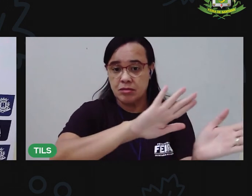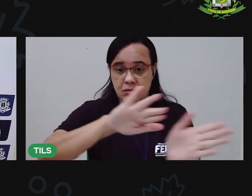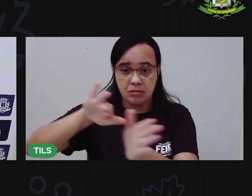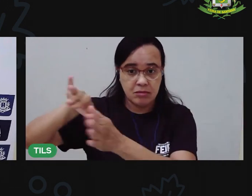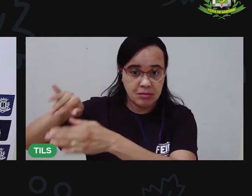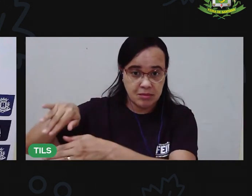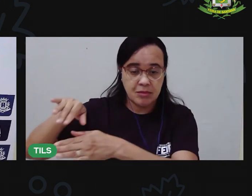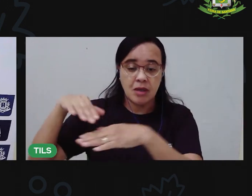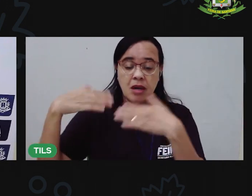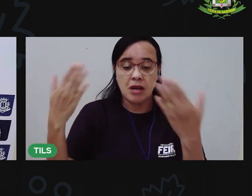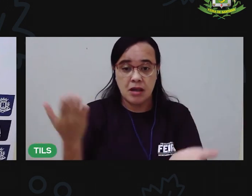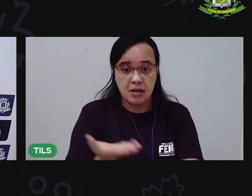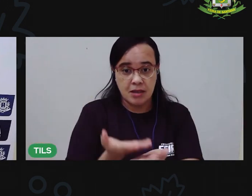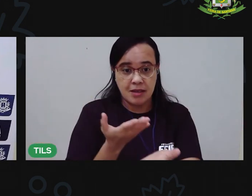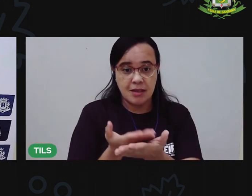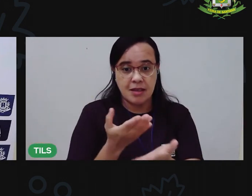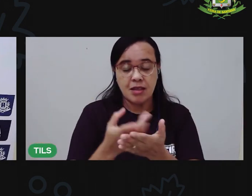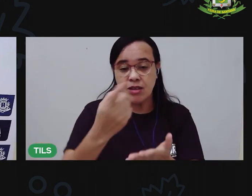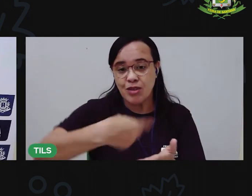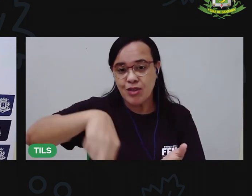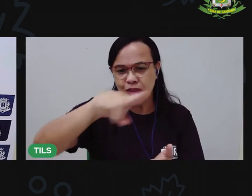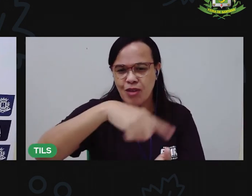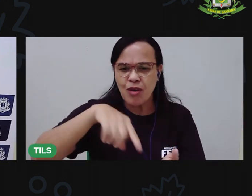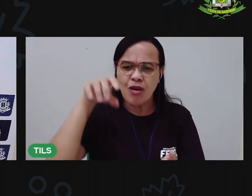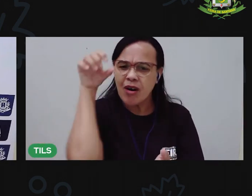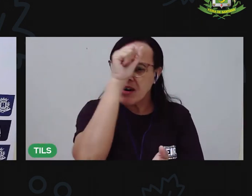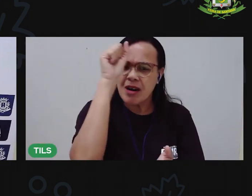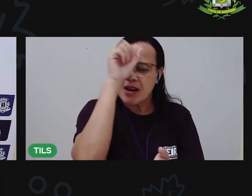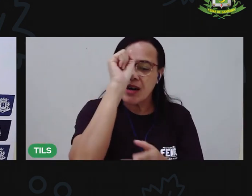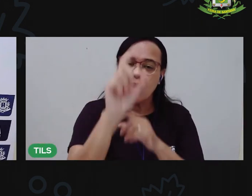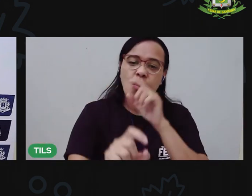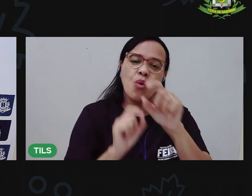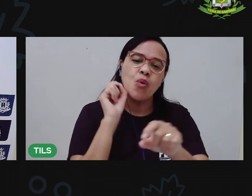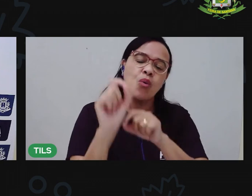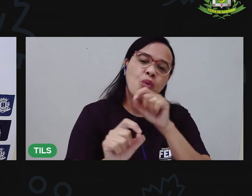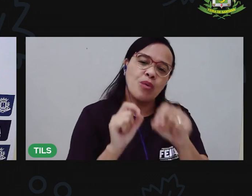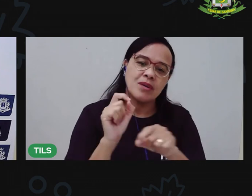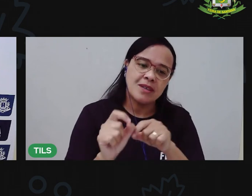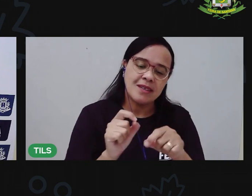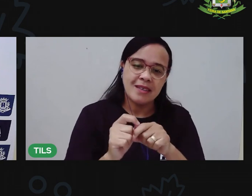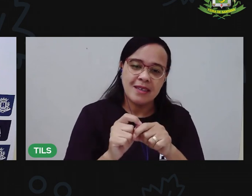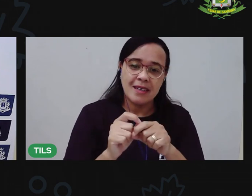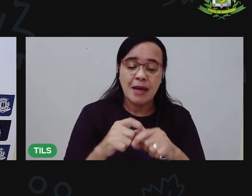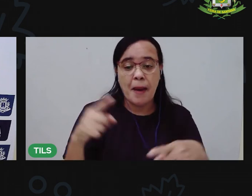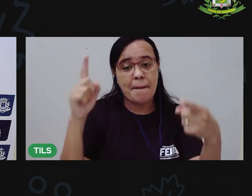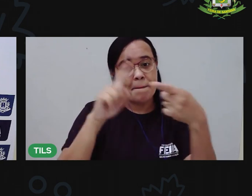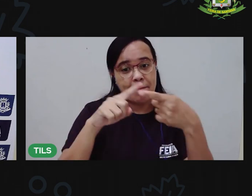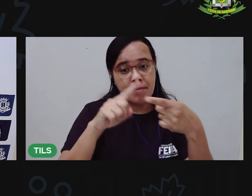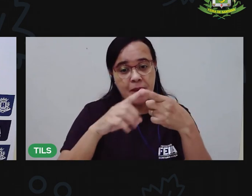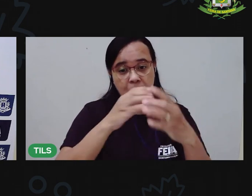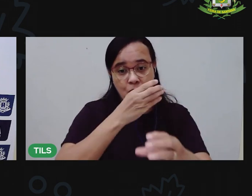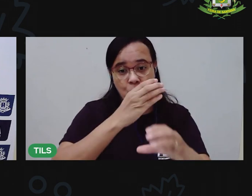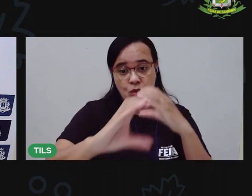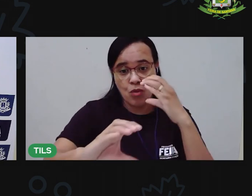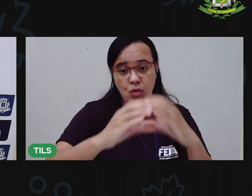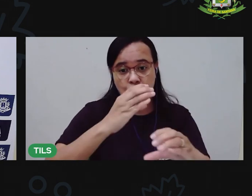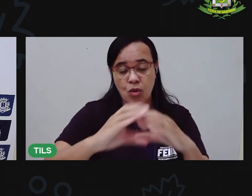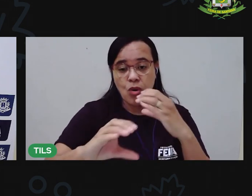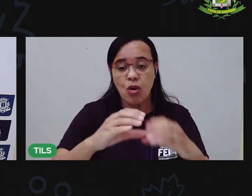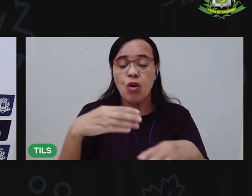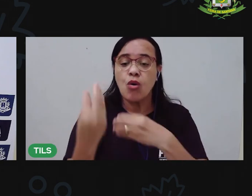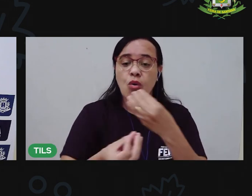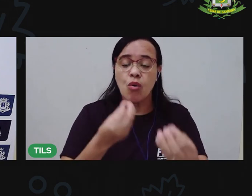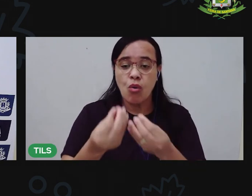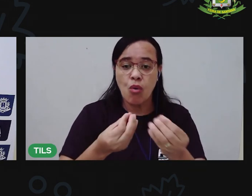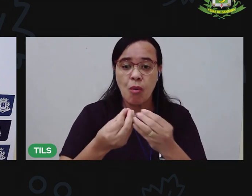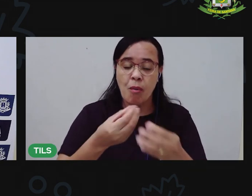Nessa aula A gente viu que Uma das maneiras de se comunicar É de forma escrita Utilizando